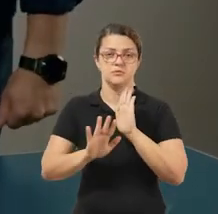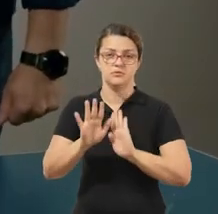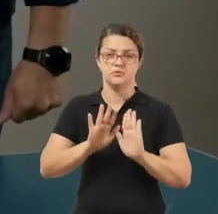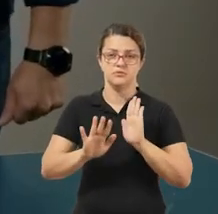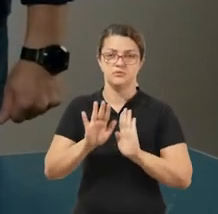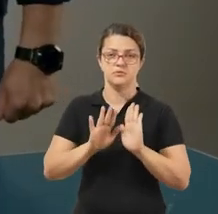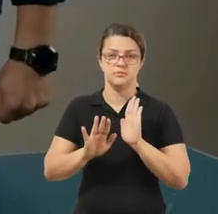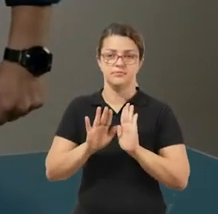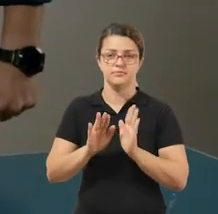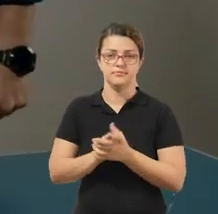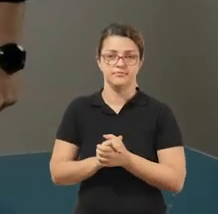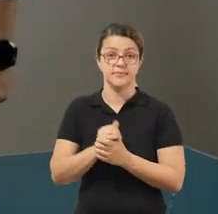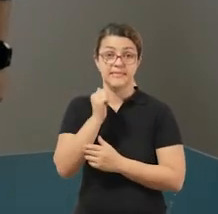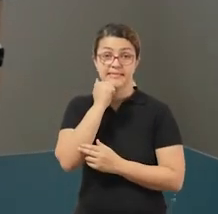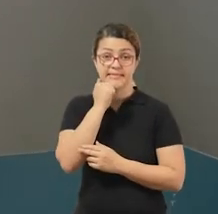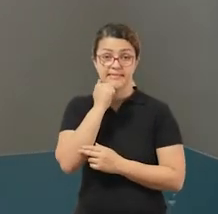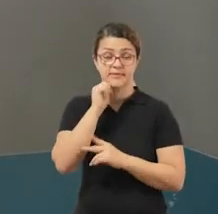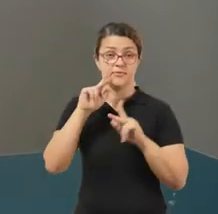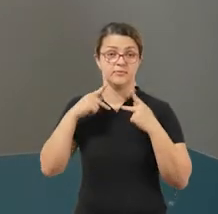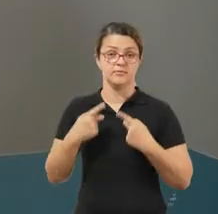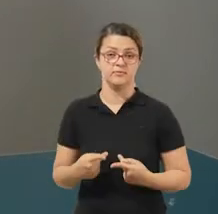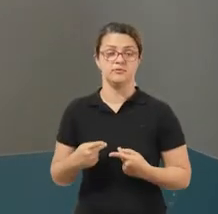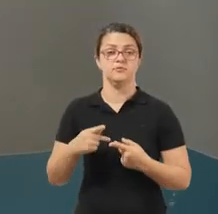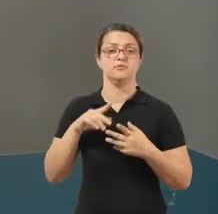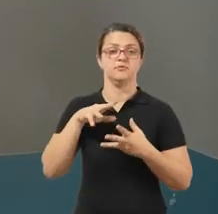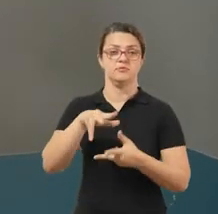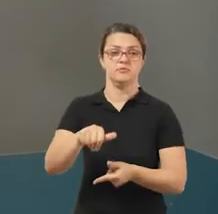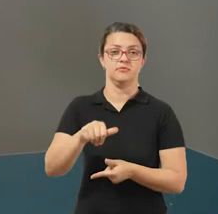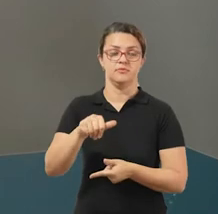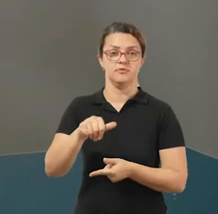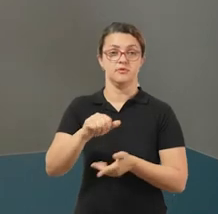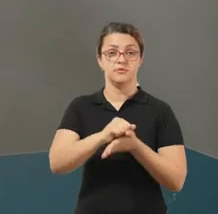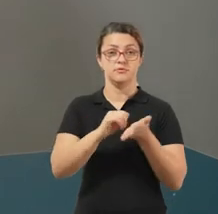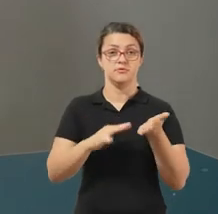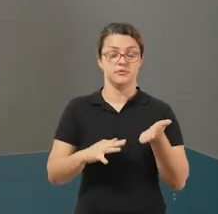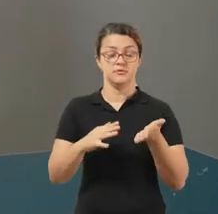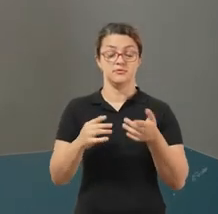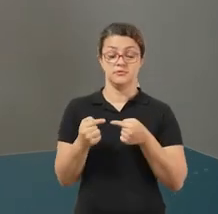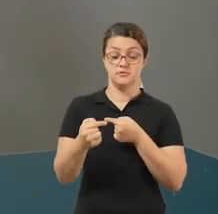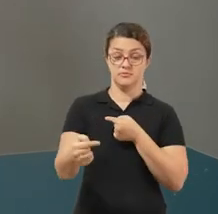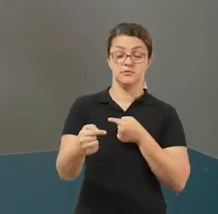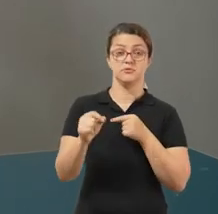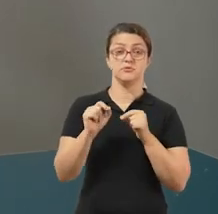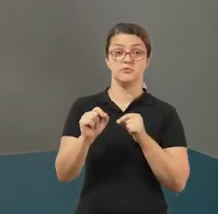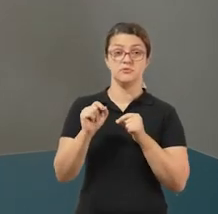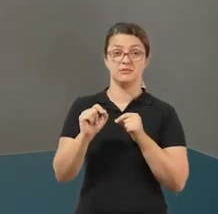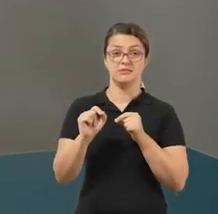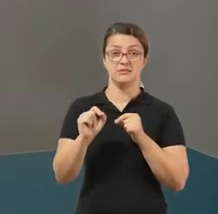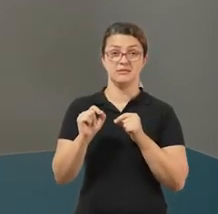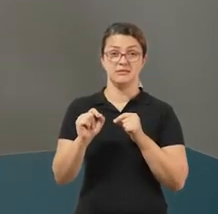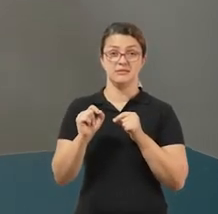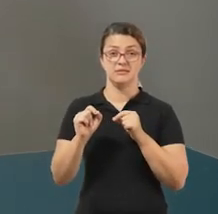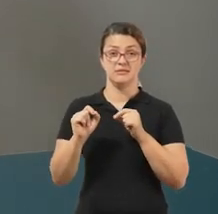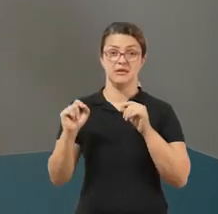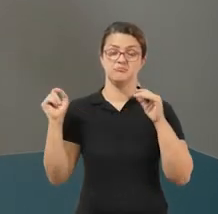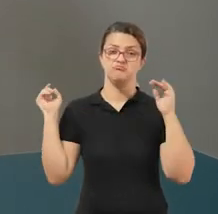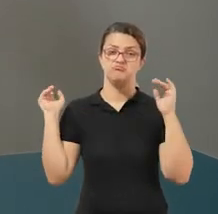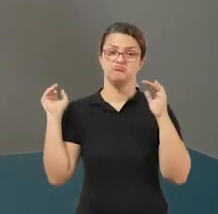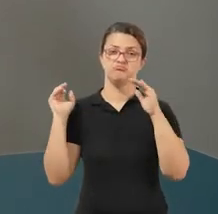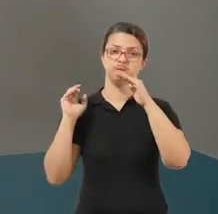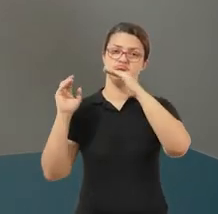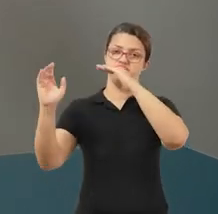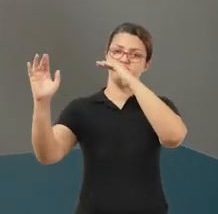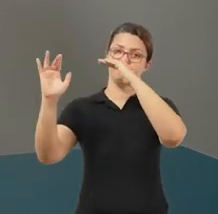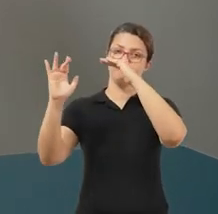Ciências humanas, geografia. Essas atividades dessa semana, ela fala sobre migração, ok? A migração,